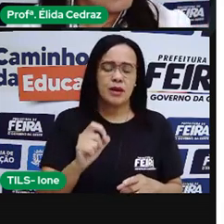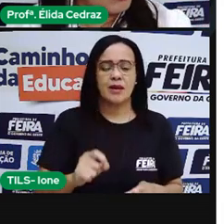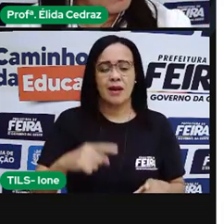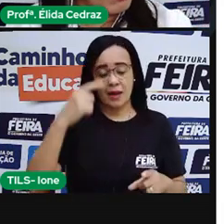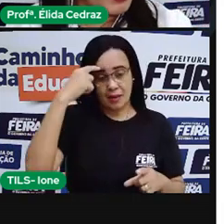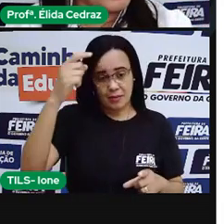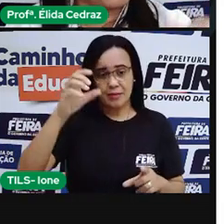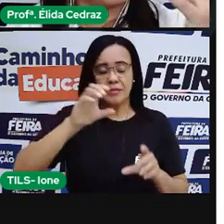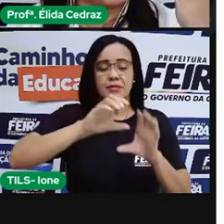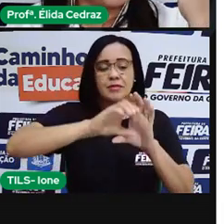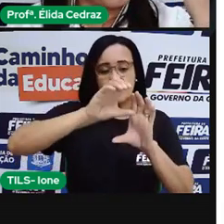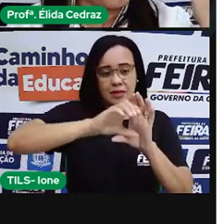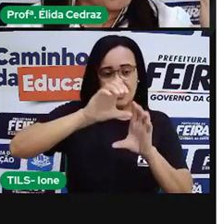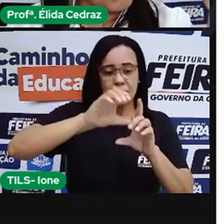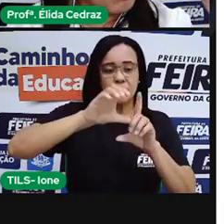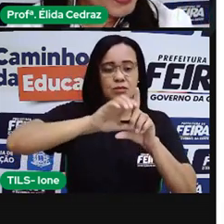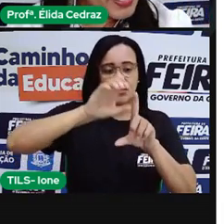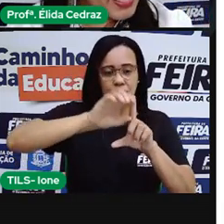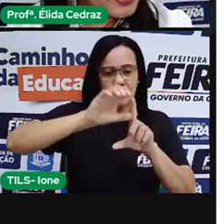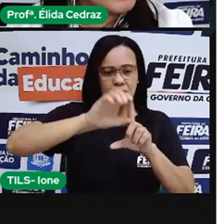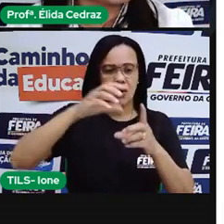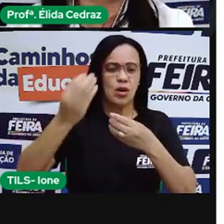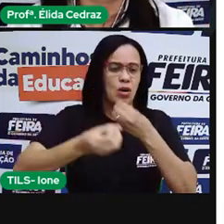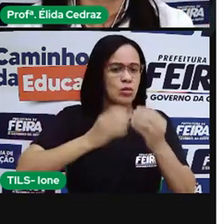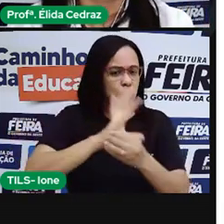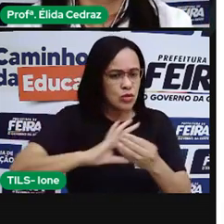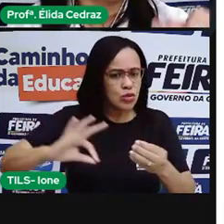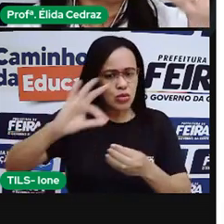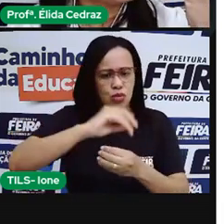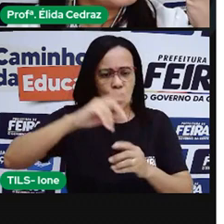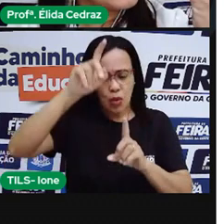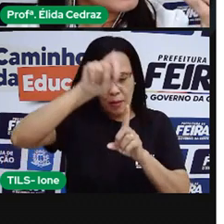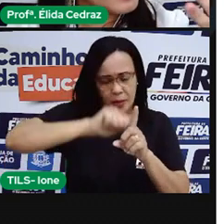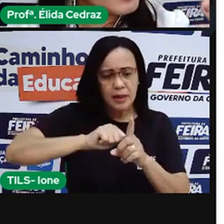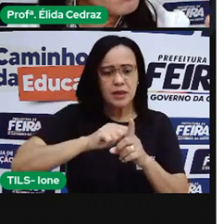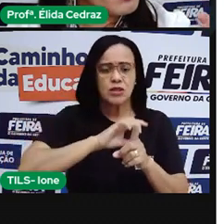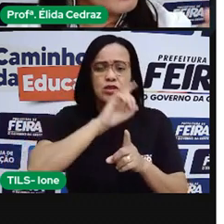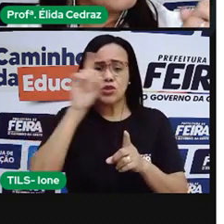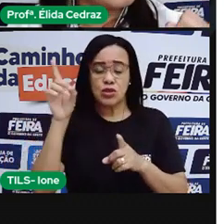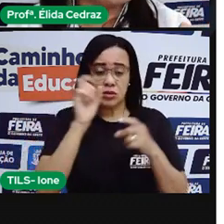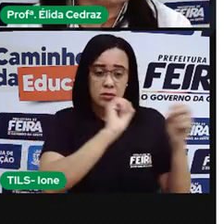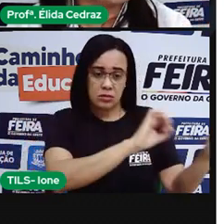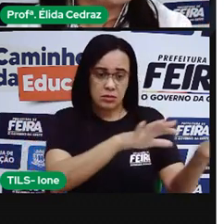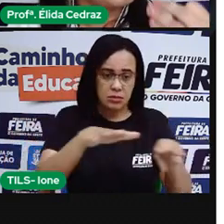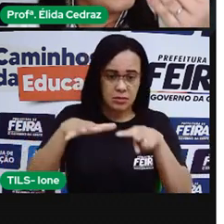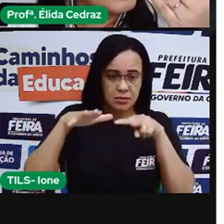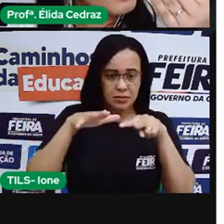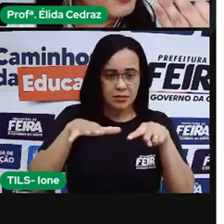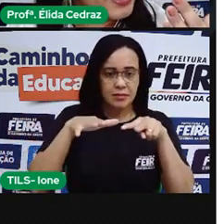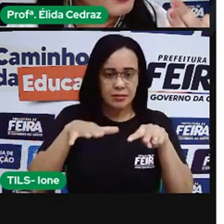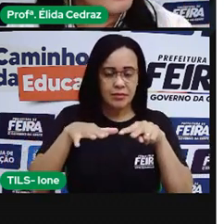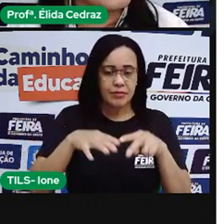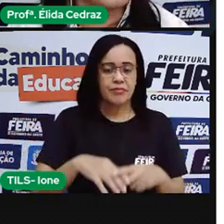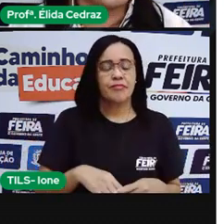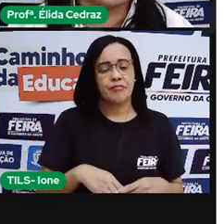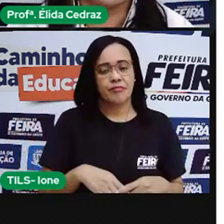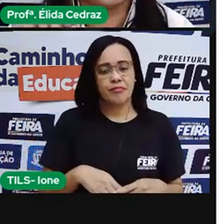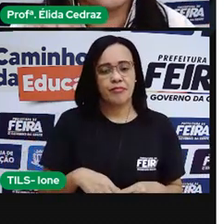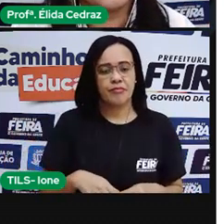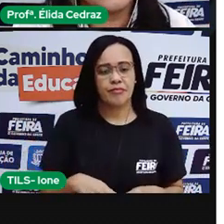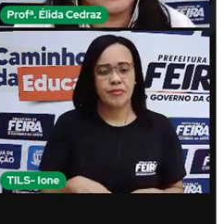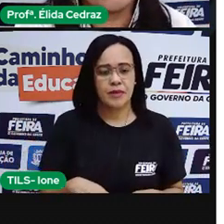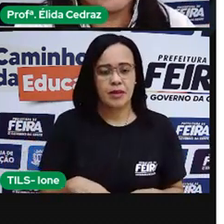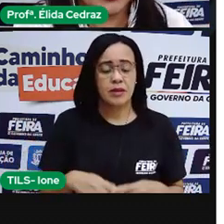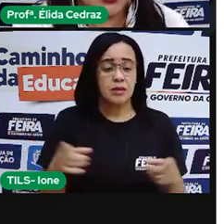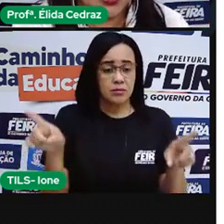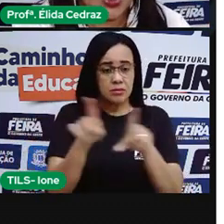completo. O mês, os dias da semana, as datas e